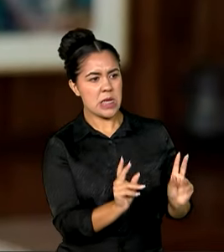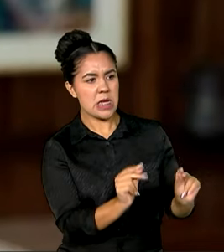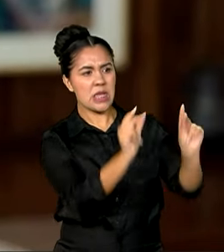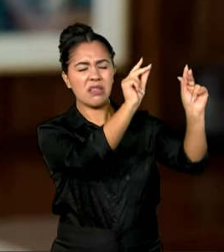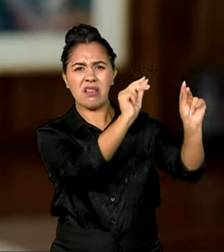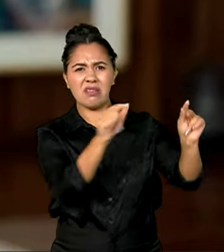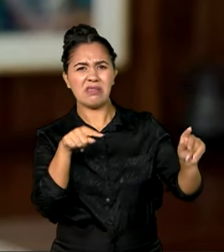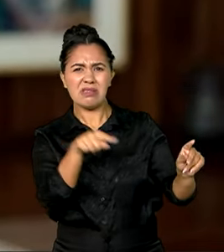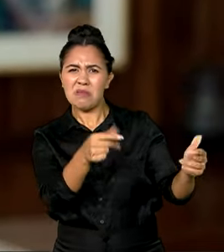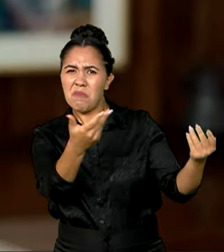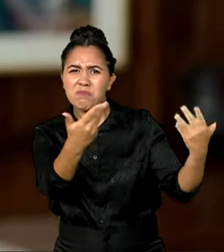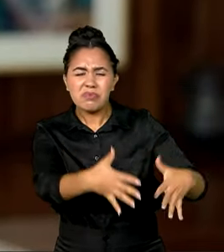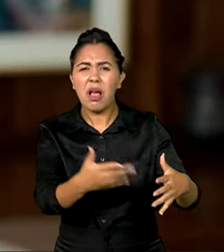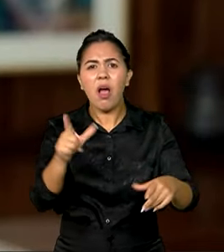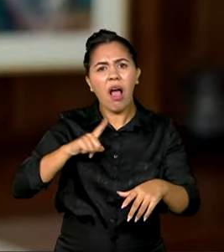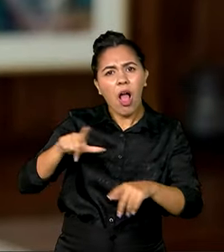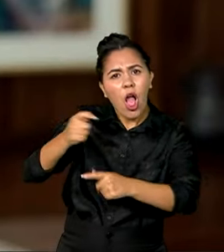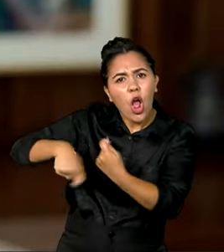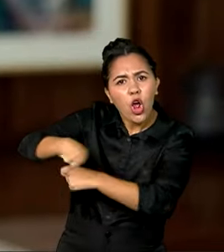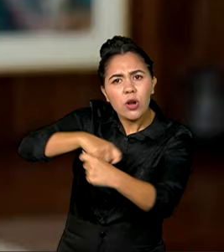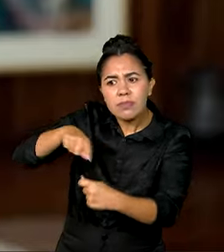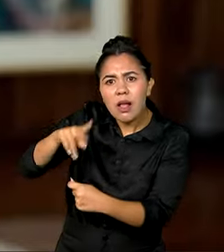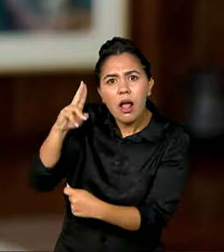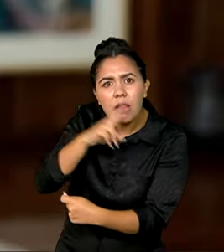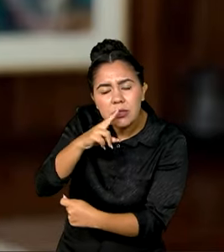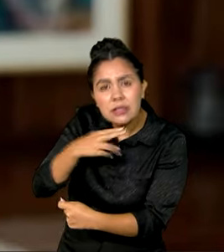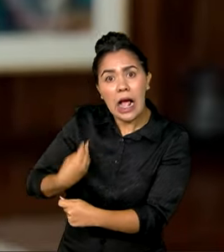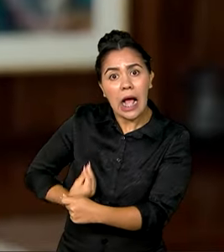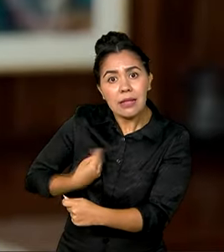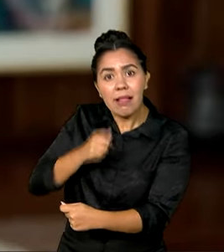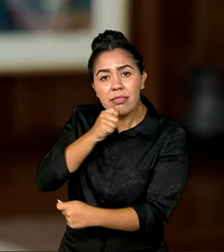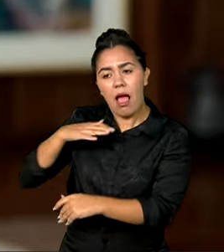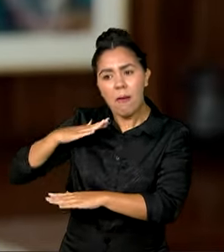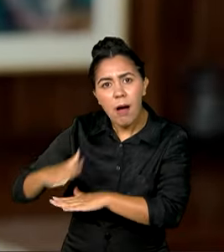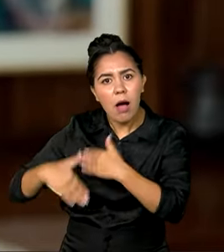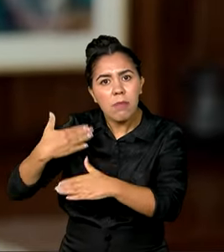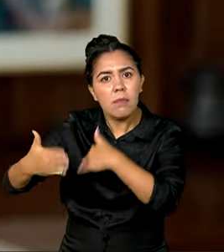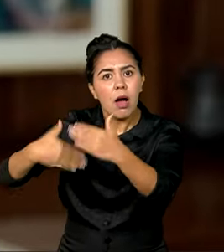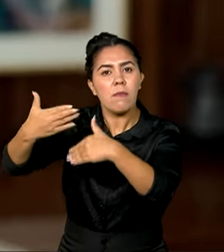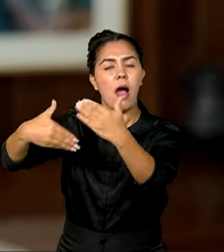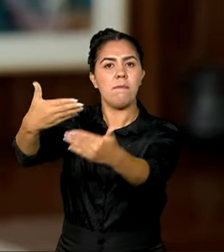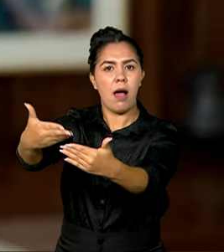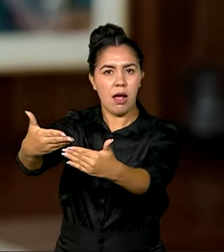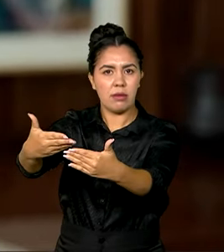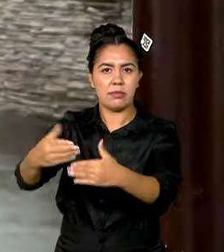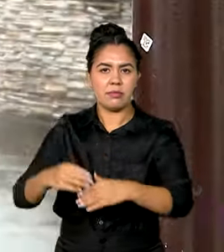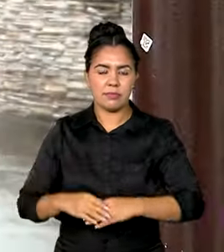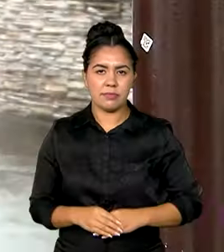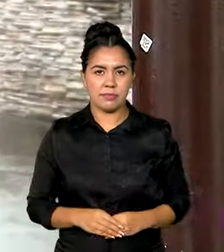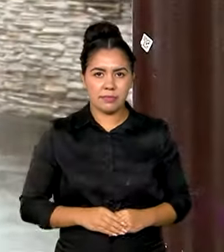aversas, em que as economias emergentes em desenvolvimento financiam o mundo desenvolvido.